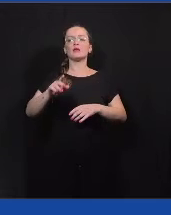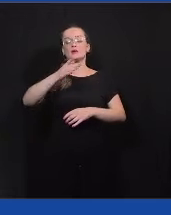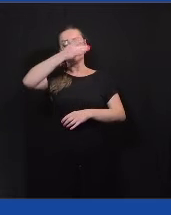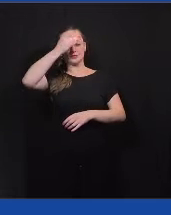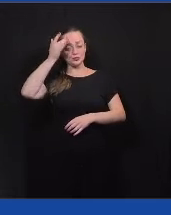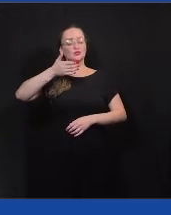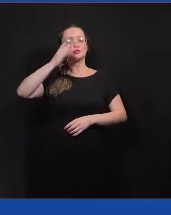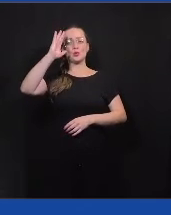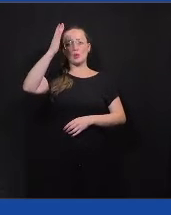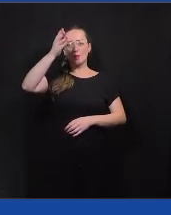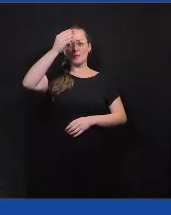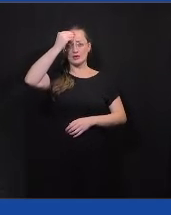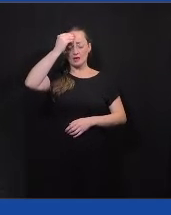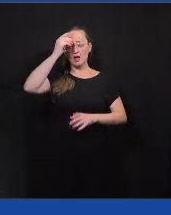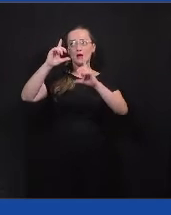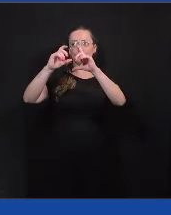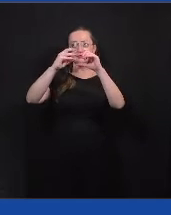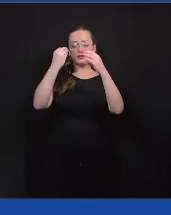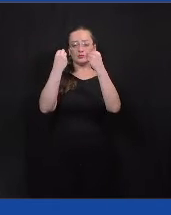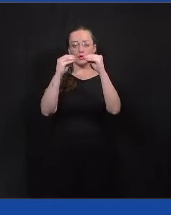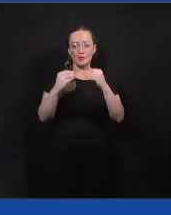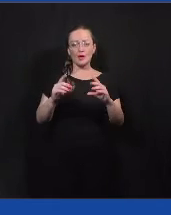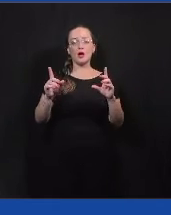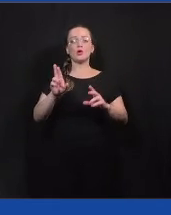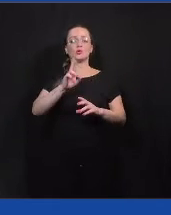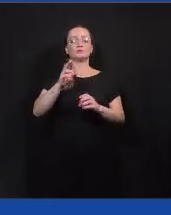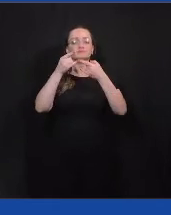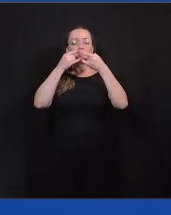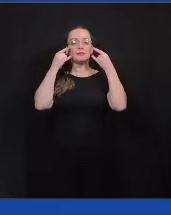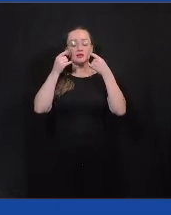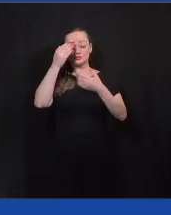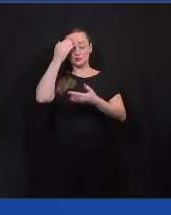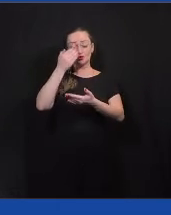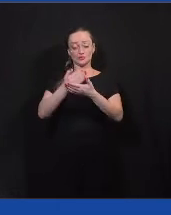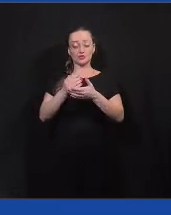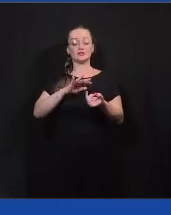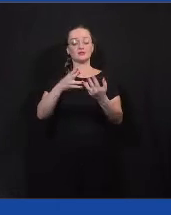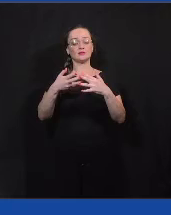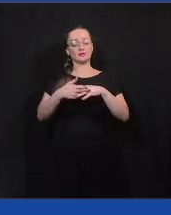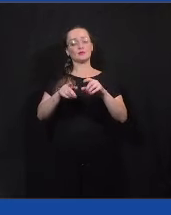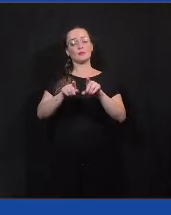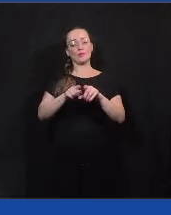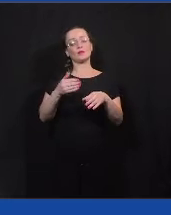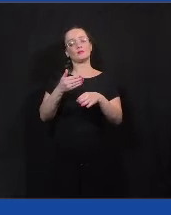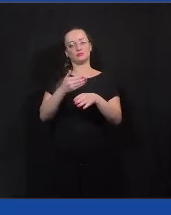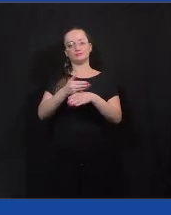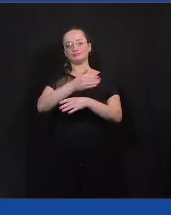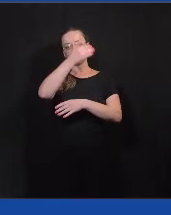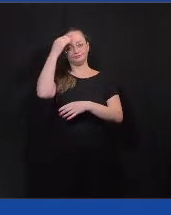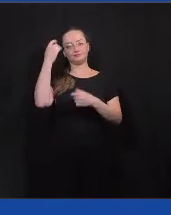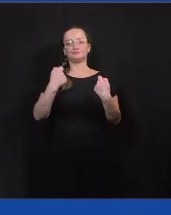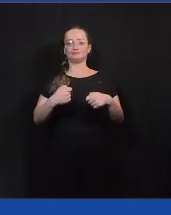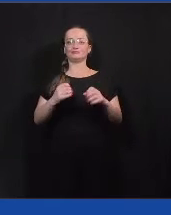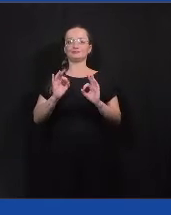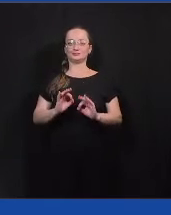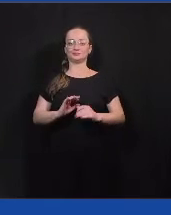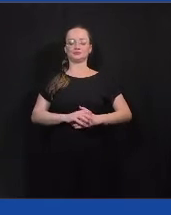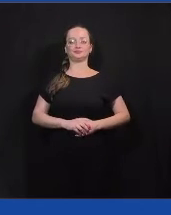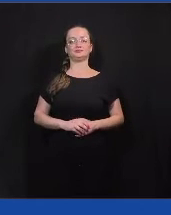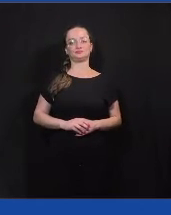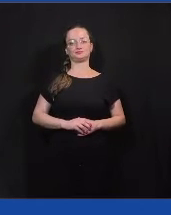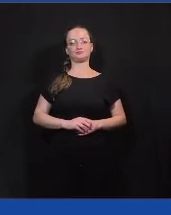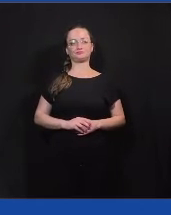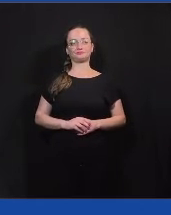compartilhassem fotos usando máscara, porque a gente acredita que a cidadania ativa se faz com a participação das pessoas, e a gente